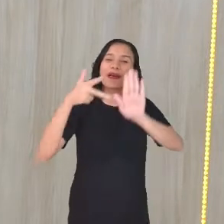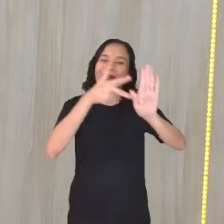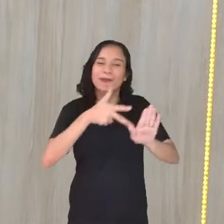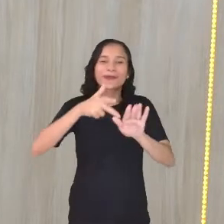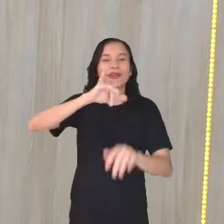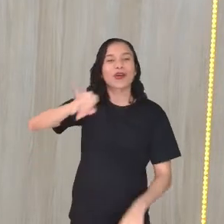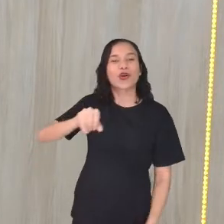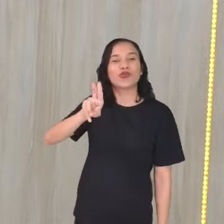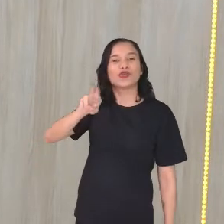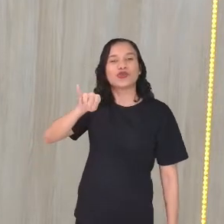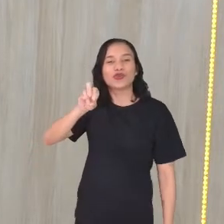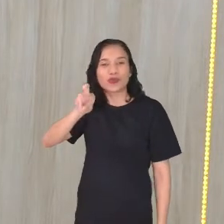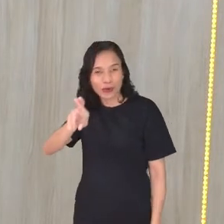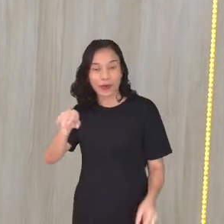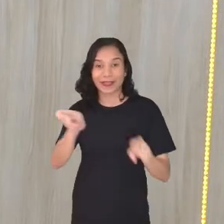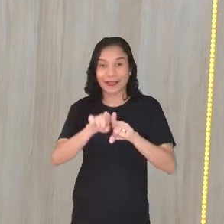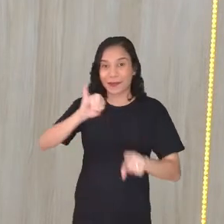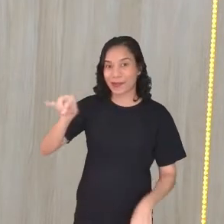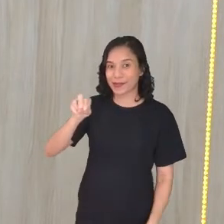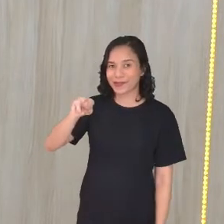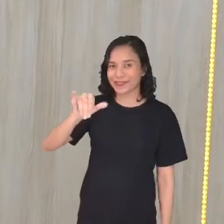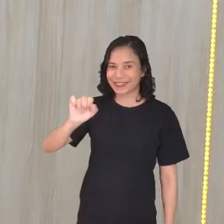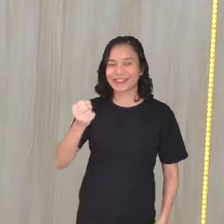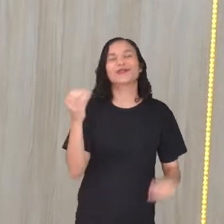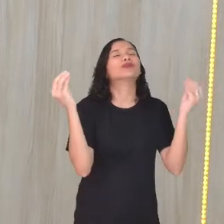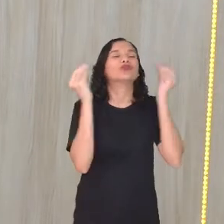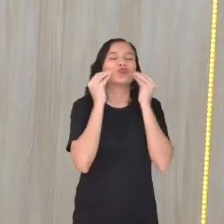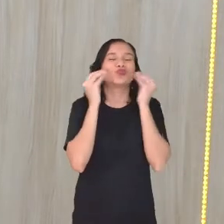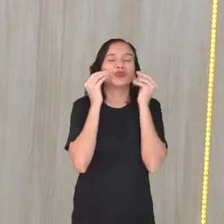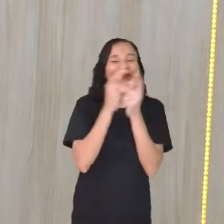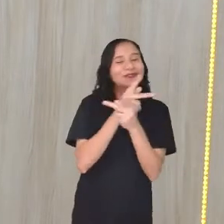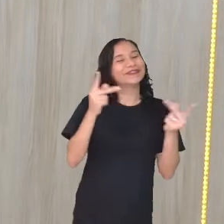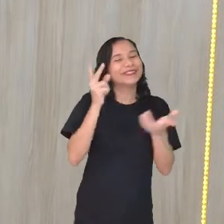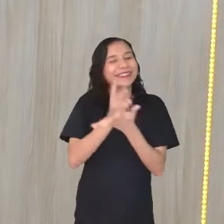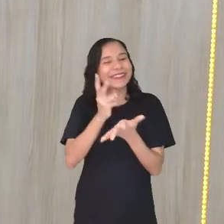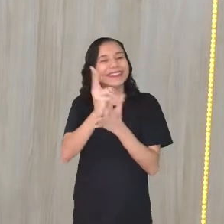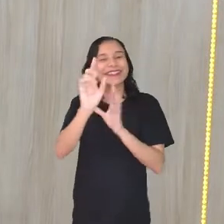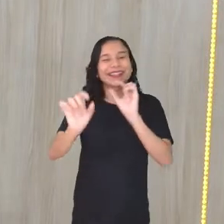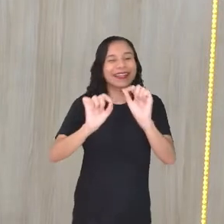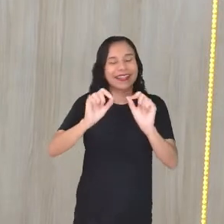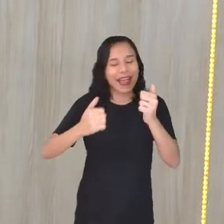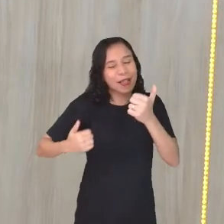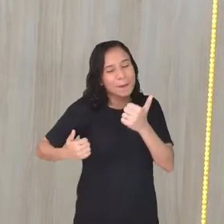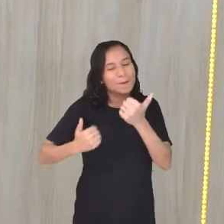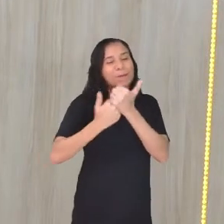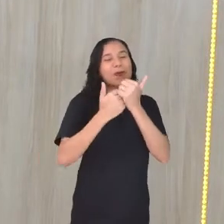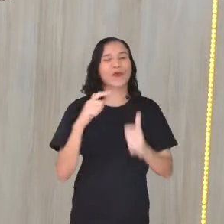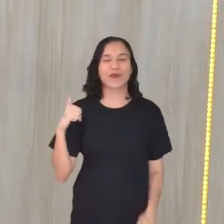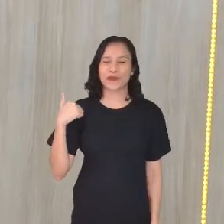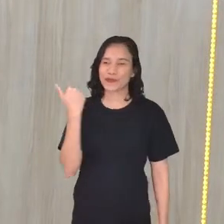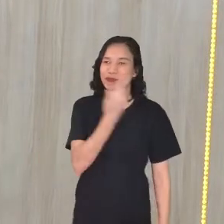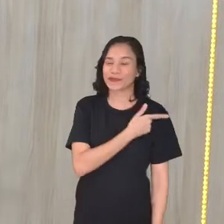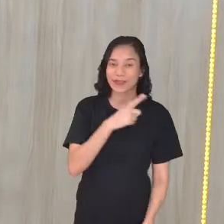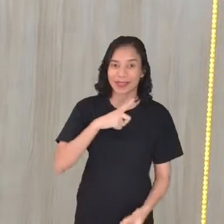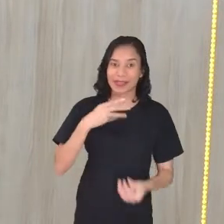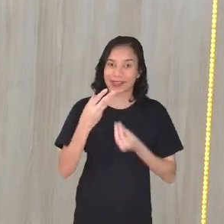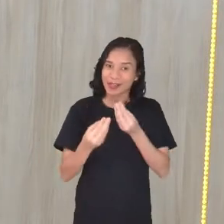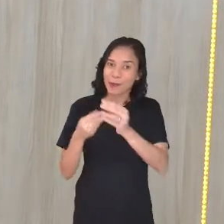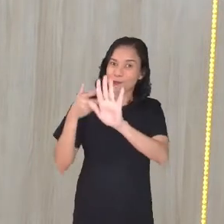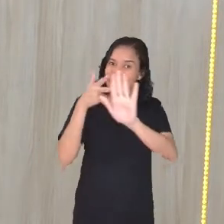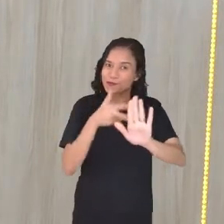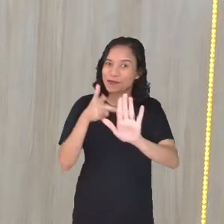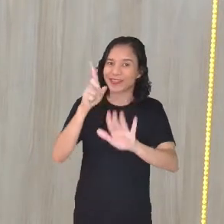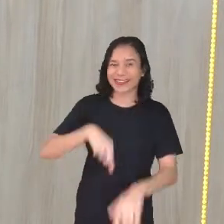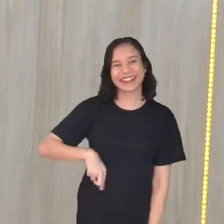Juninho, Jonas, ó! Um beijo grande! Sempre dá apoio aqui a gente na produção. Olha,